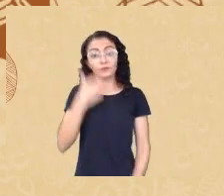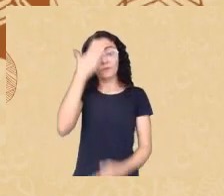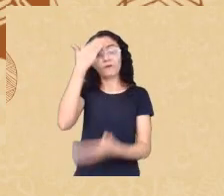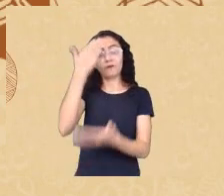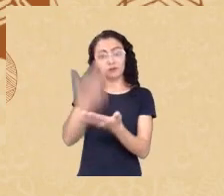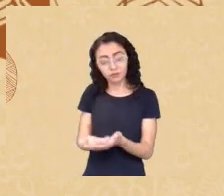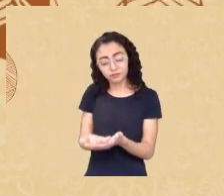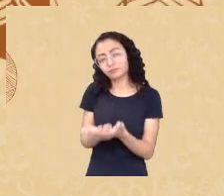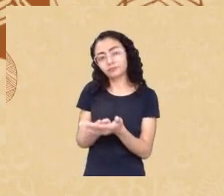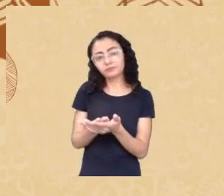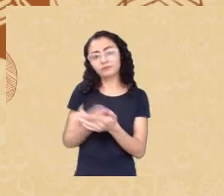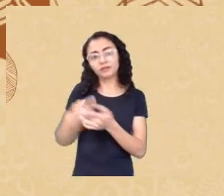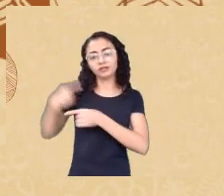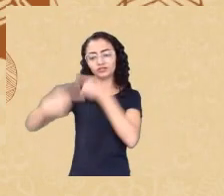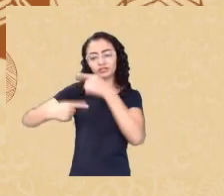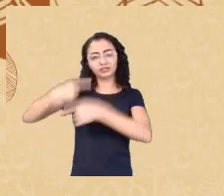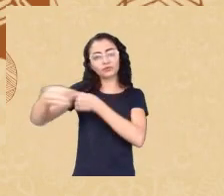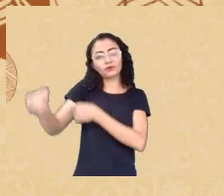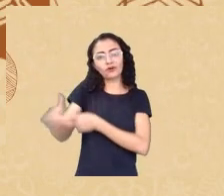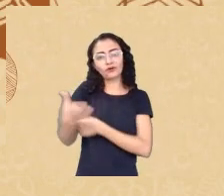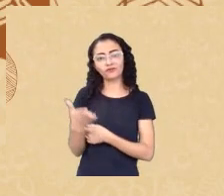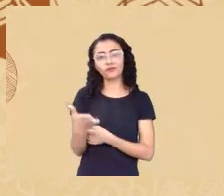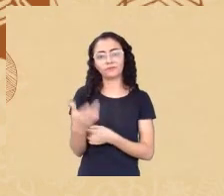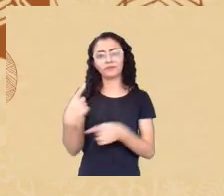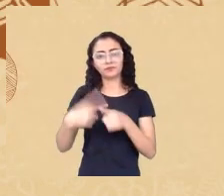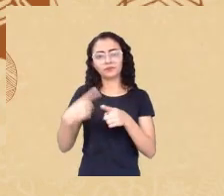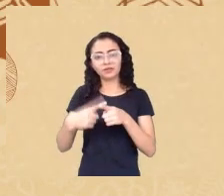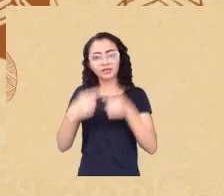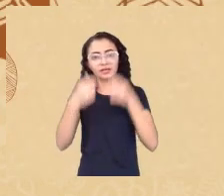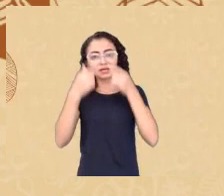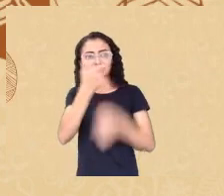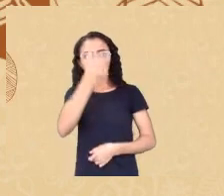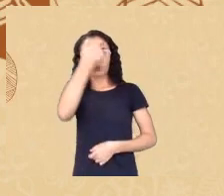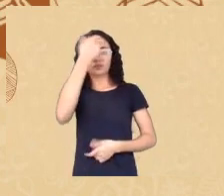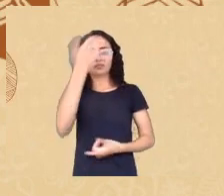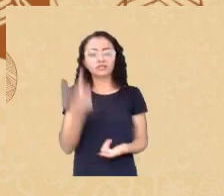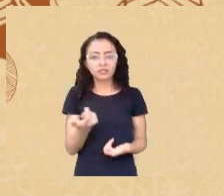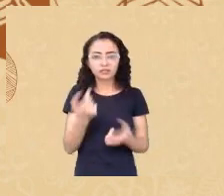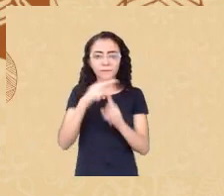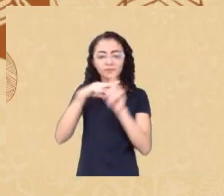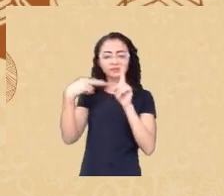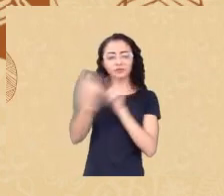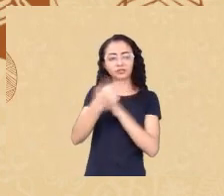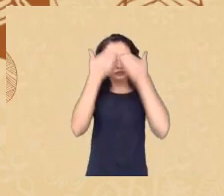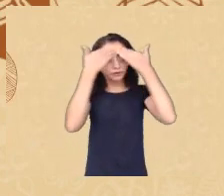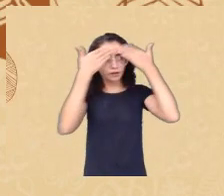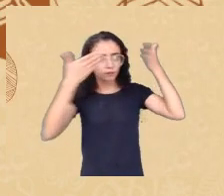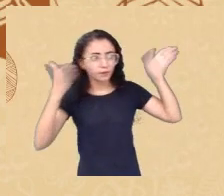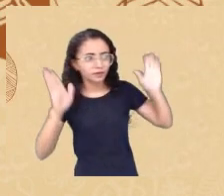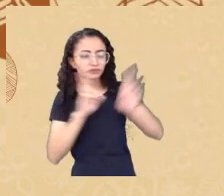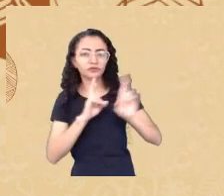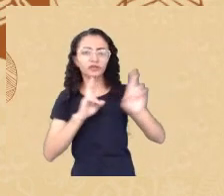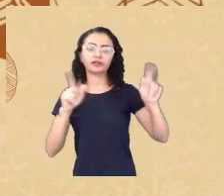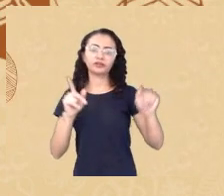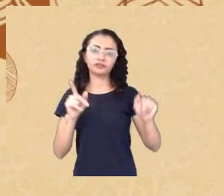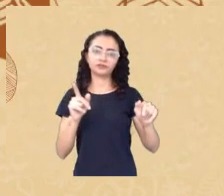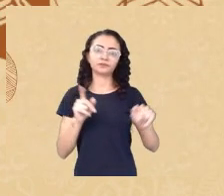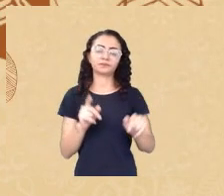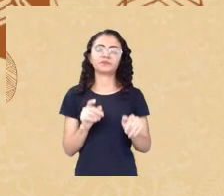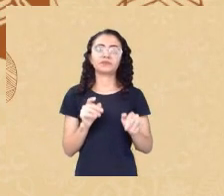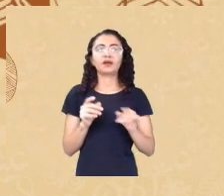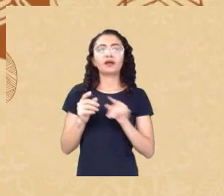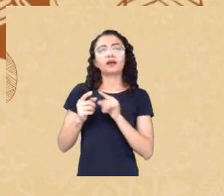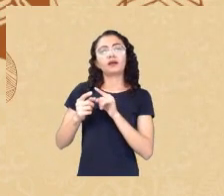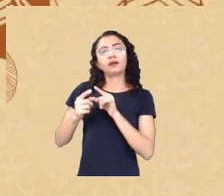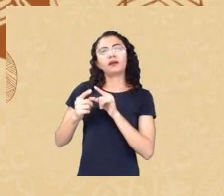uma forma diferente de encarar os problemas eu não acho que a nossa geração ou melhor a geração que vem depois de nós vai lidar com isso com